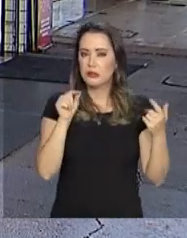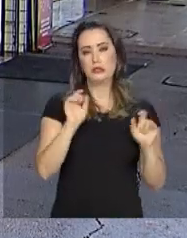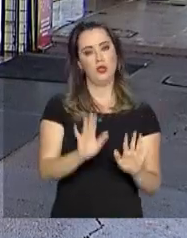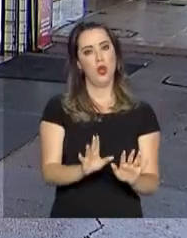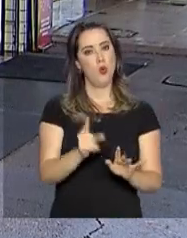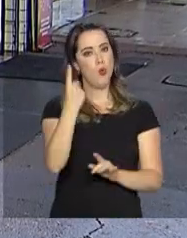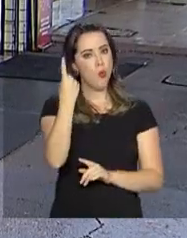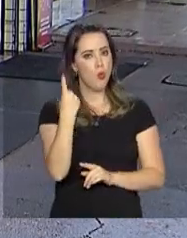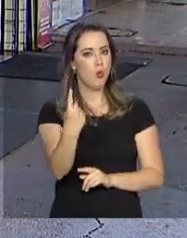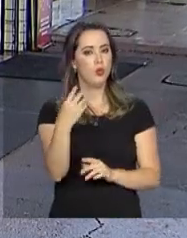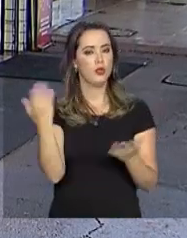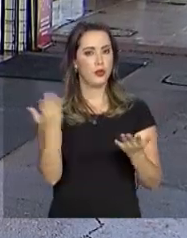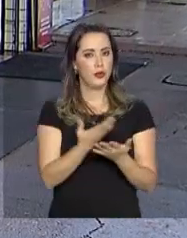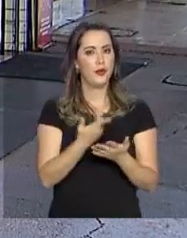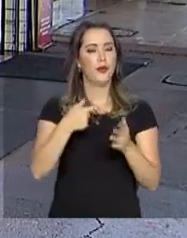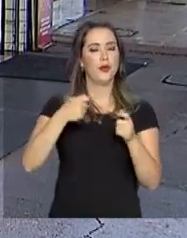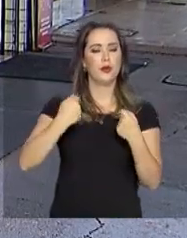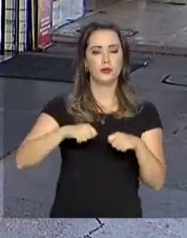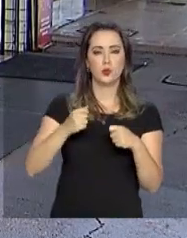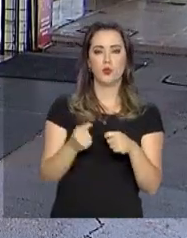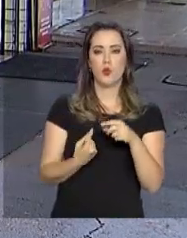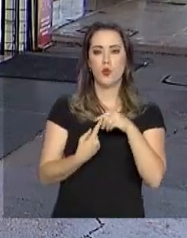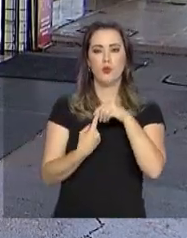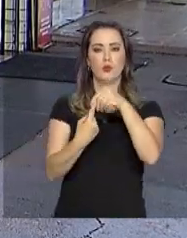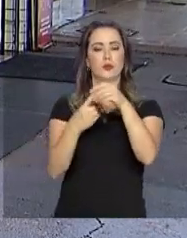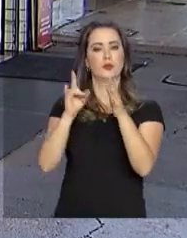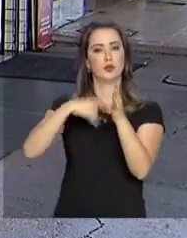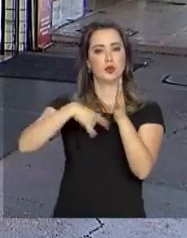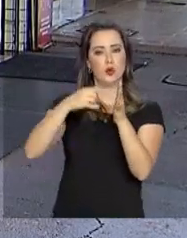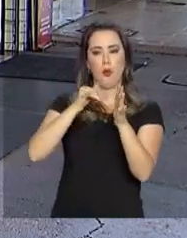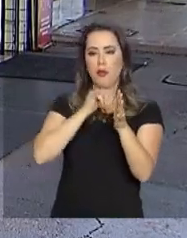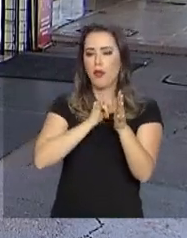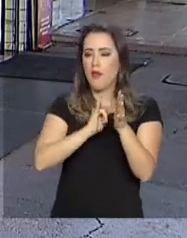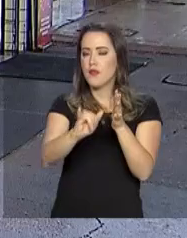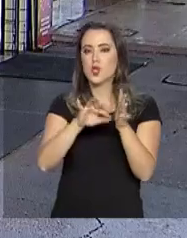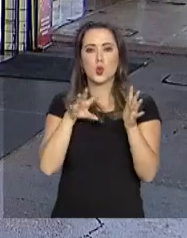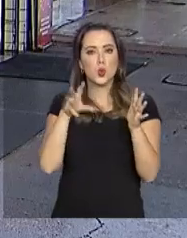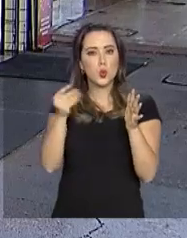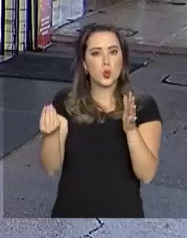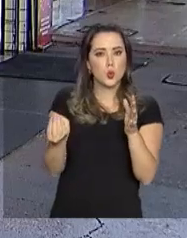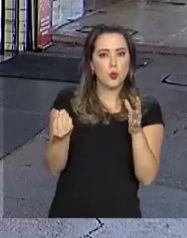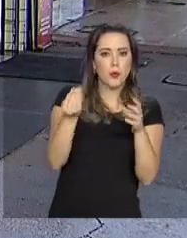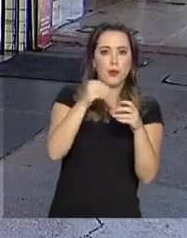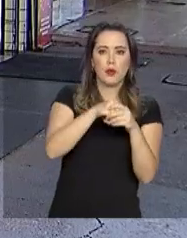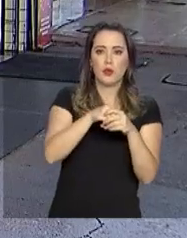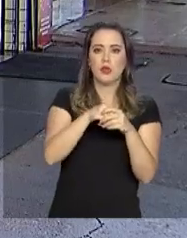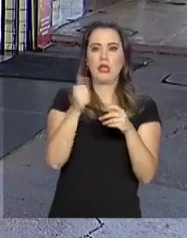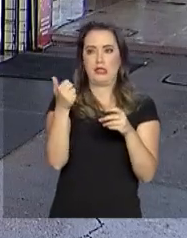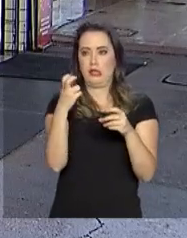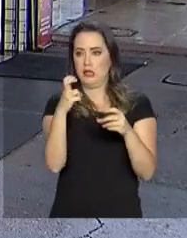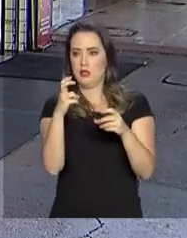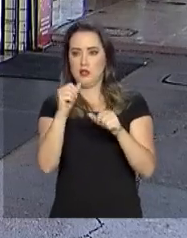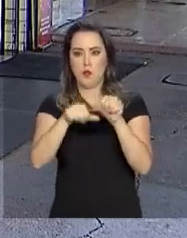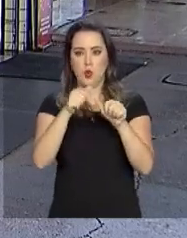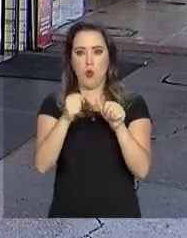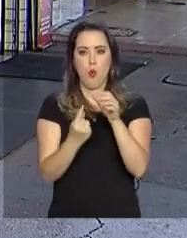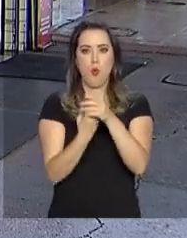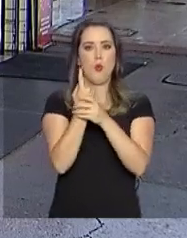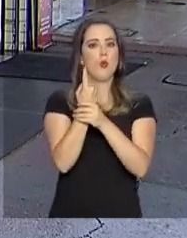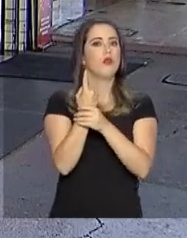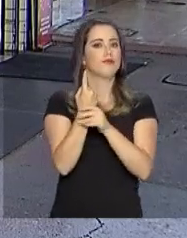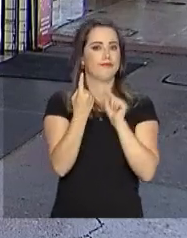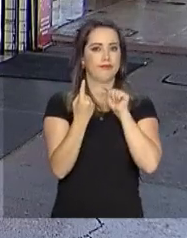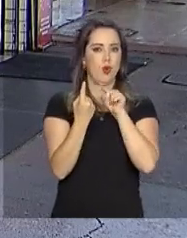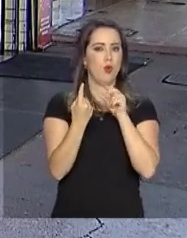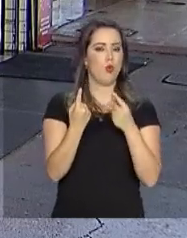folha de pagamento, aviso prévio, informações sobre o FGTS, a redução na burocracia e a maior segurança no envio dos dados